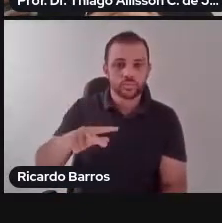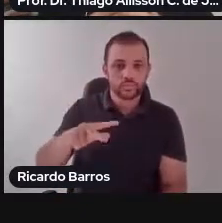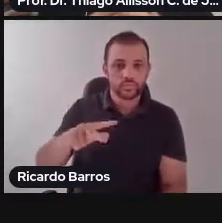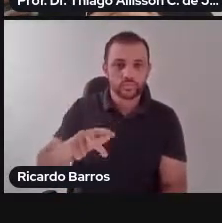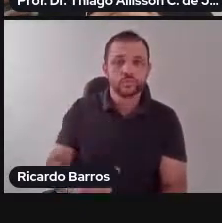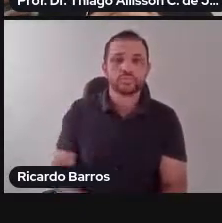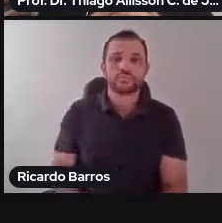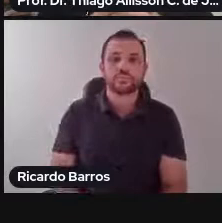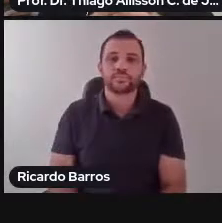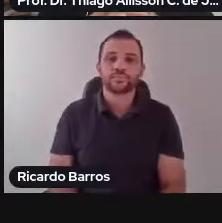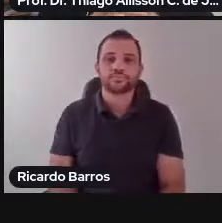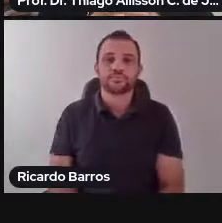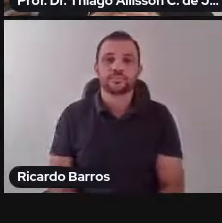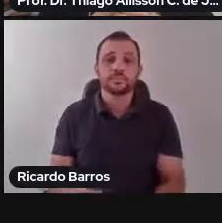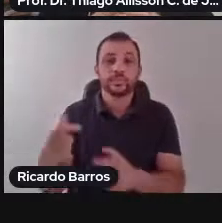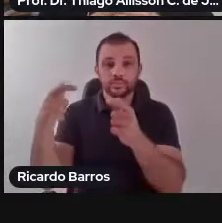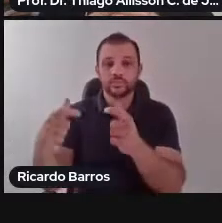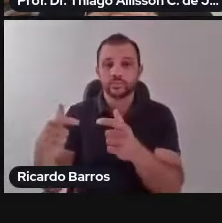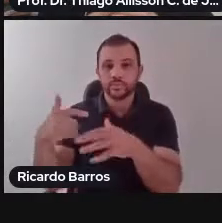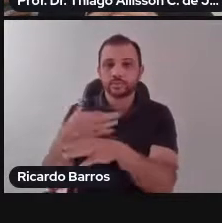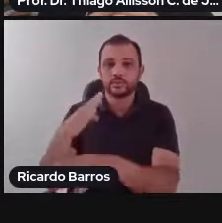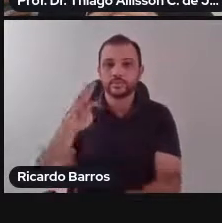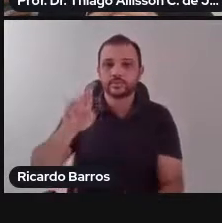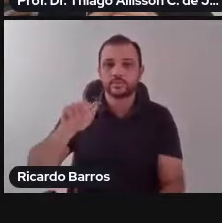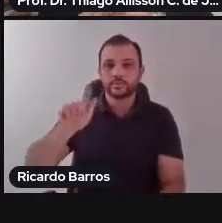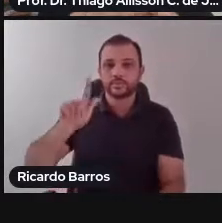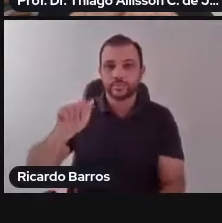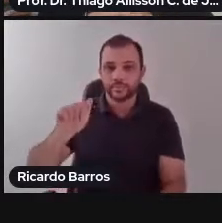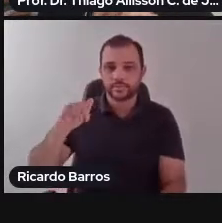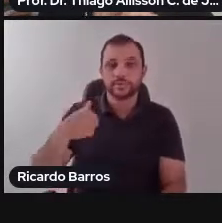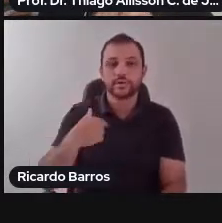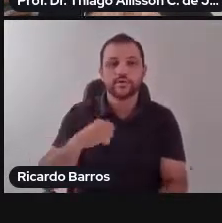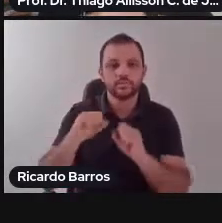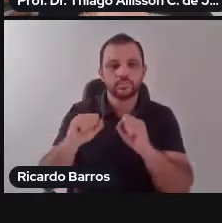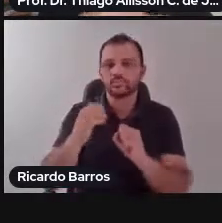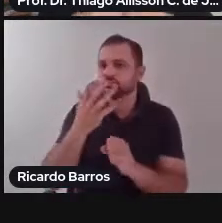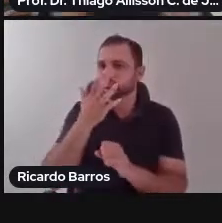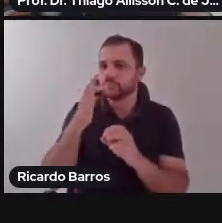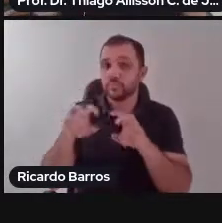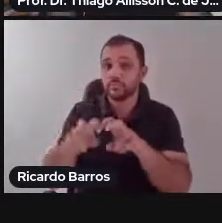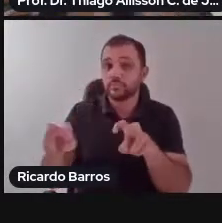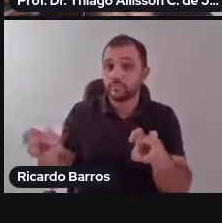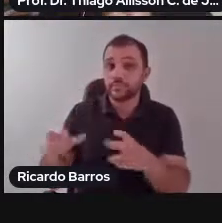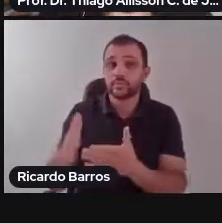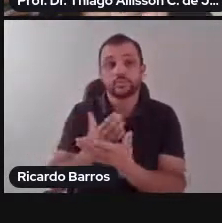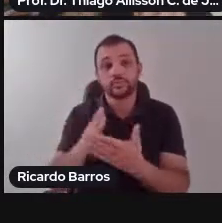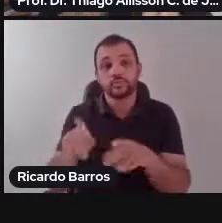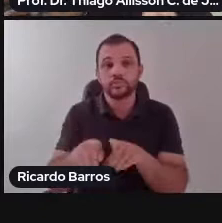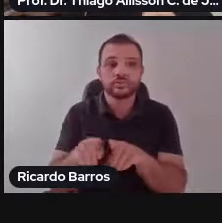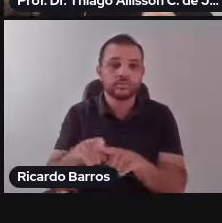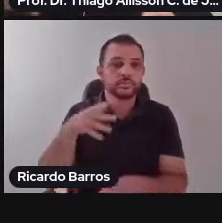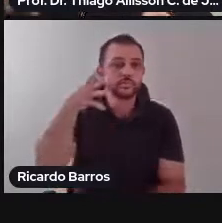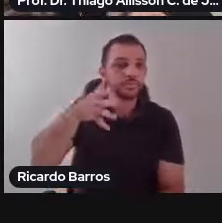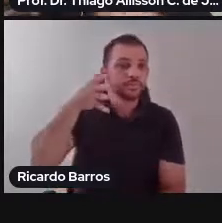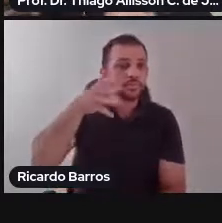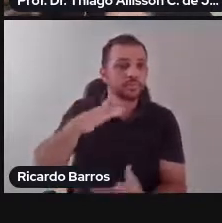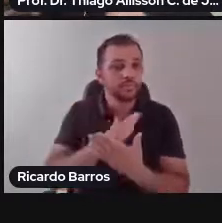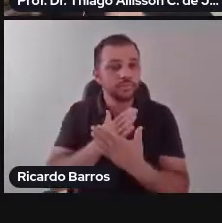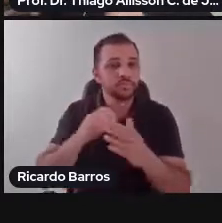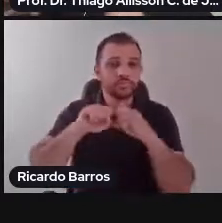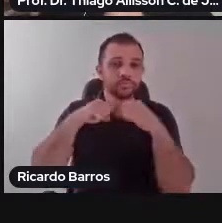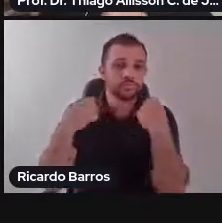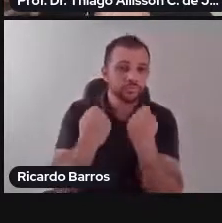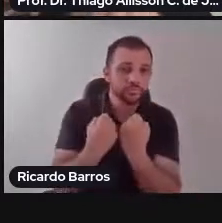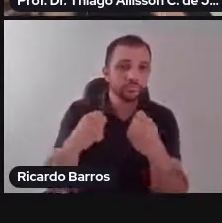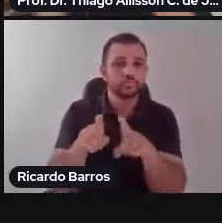além de participar de algumas bancas e assistir, e prestar também algumas conferências no nome de alguns seminários, inclusive continuados